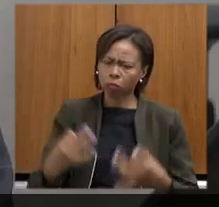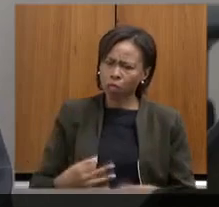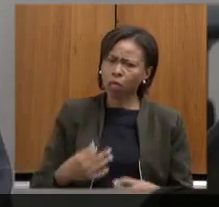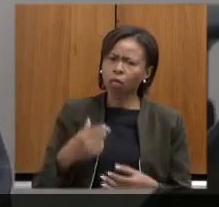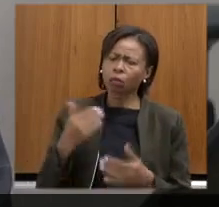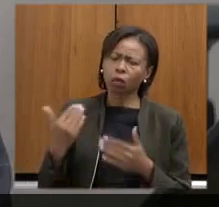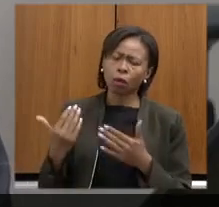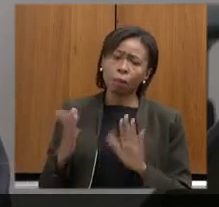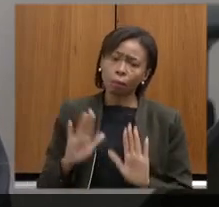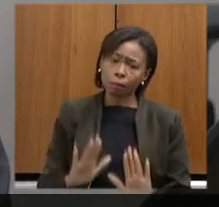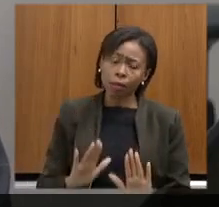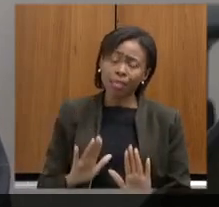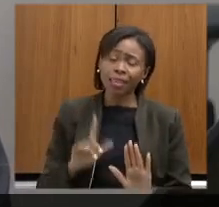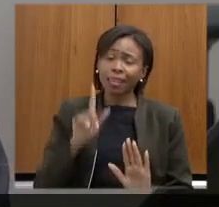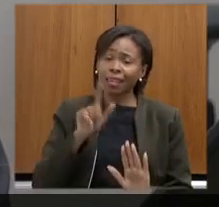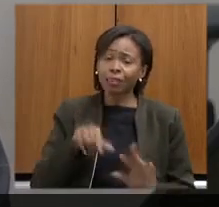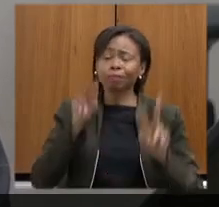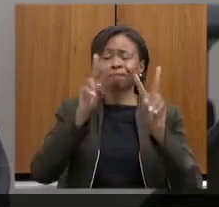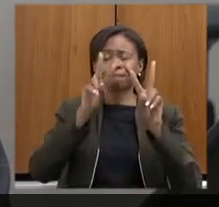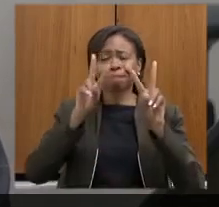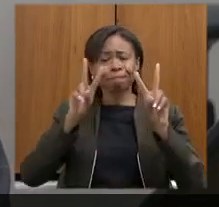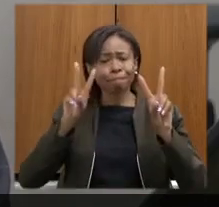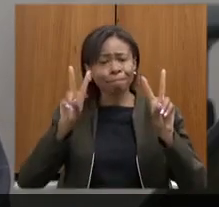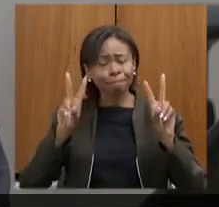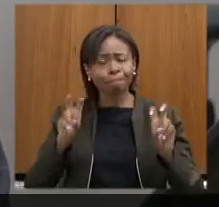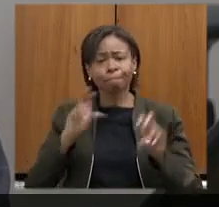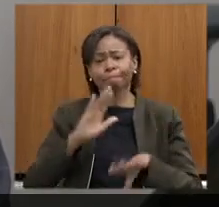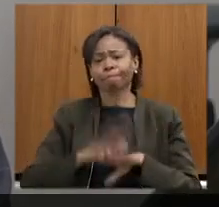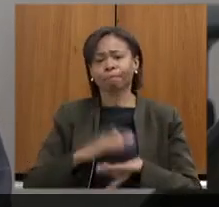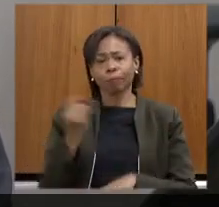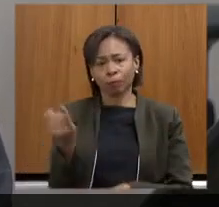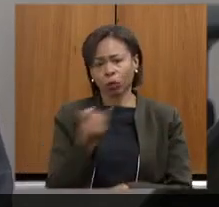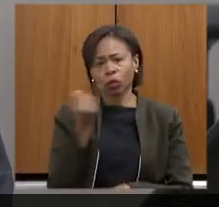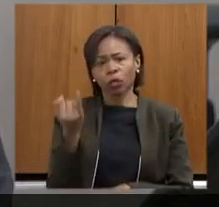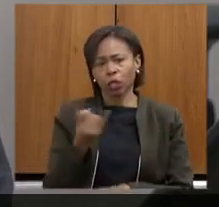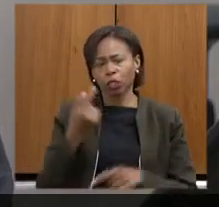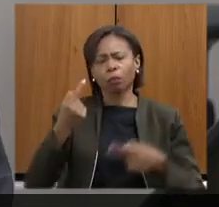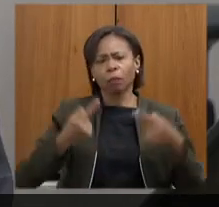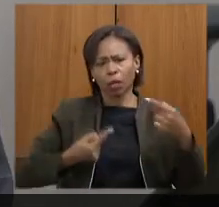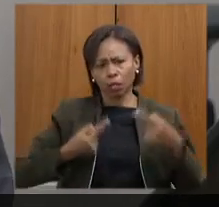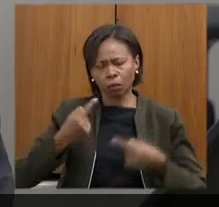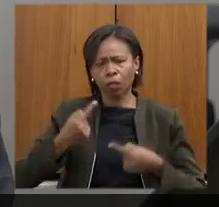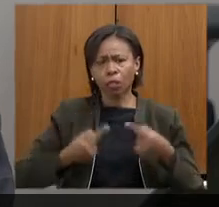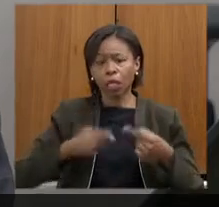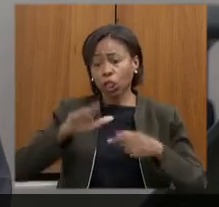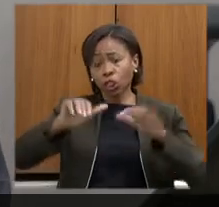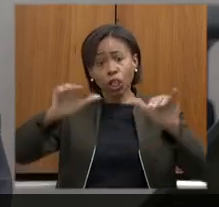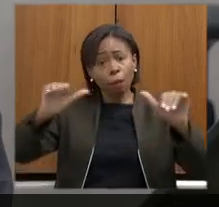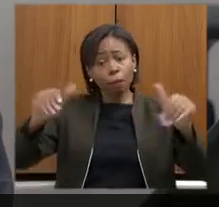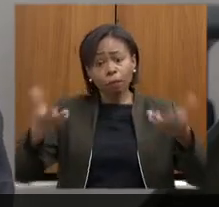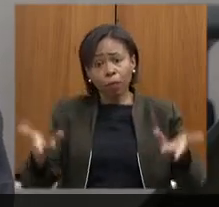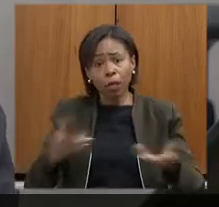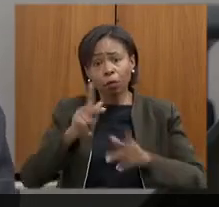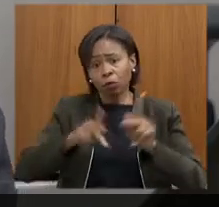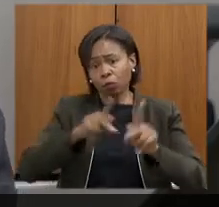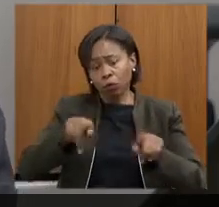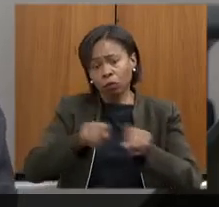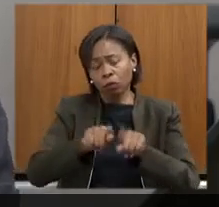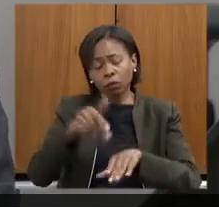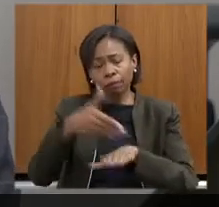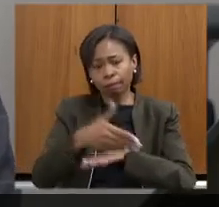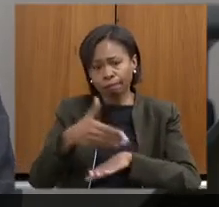mas é um tema muito importante para que nós possamos nos debater e chamar a população para poder participar dos